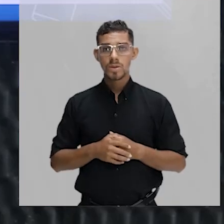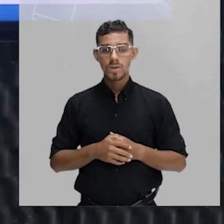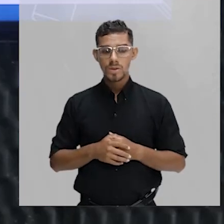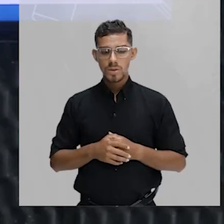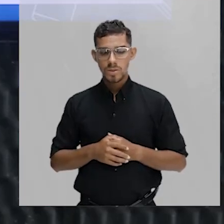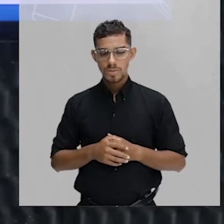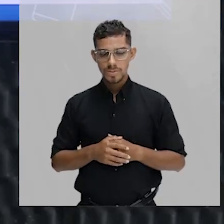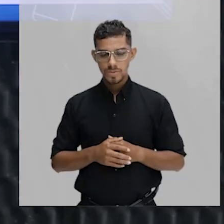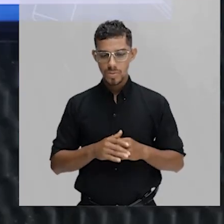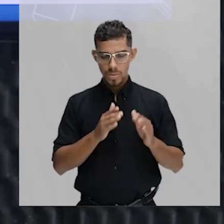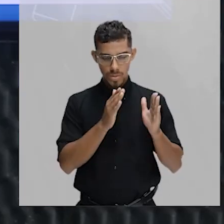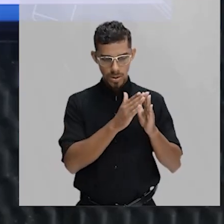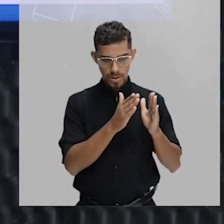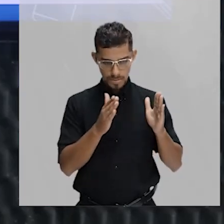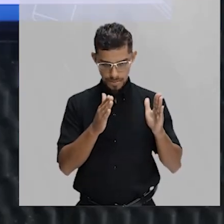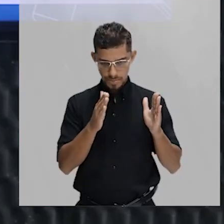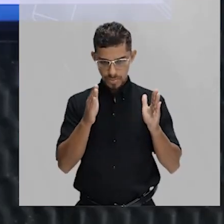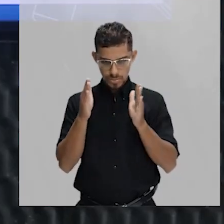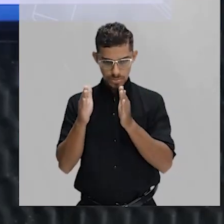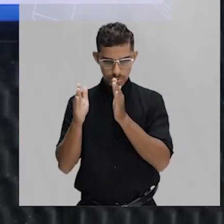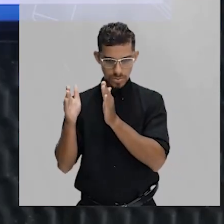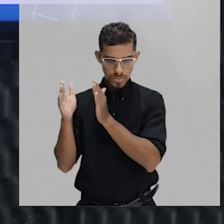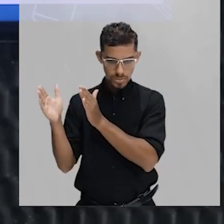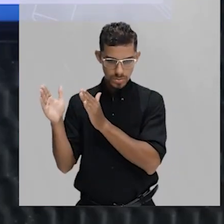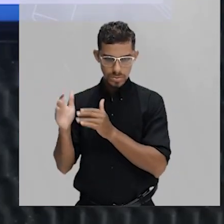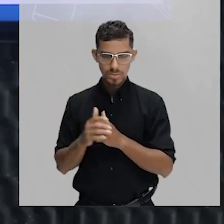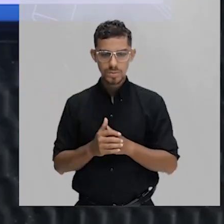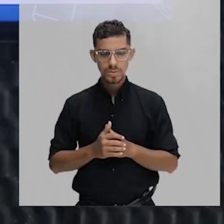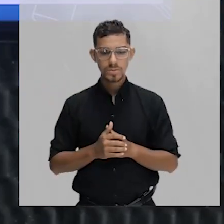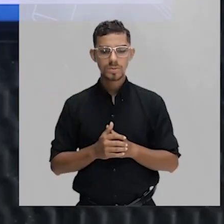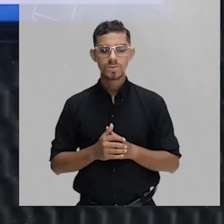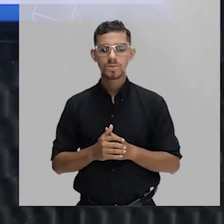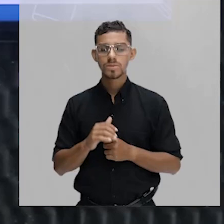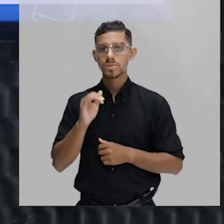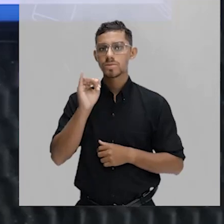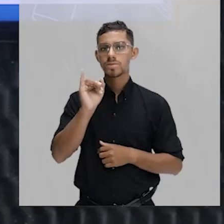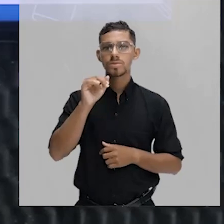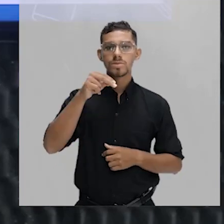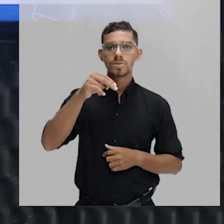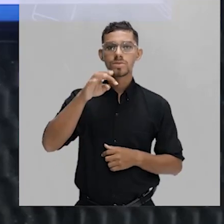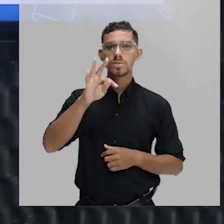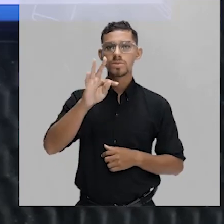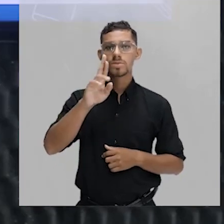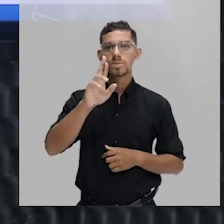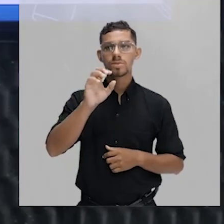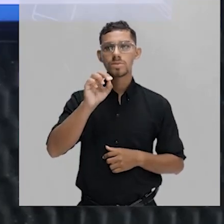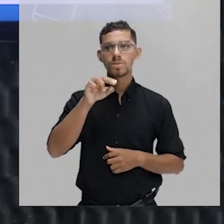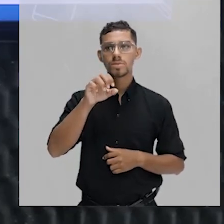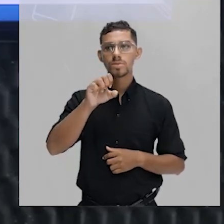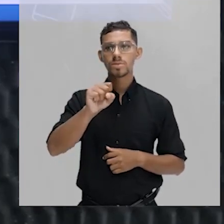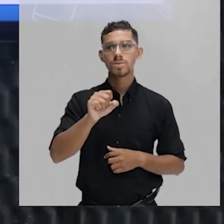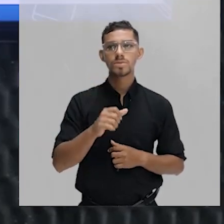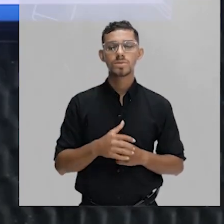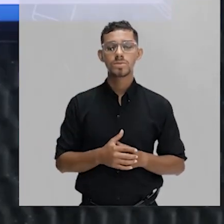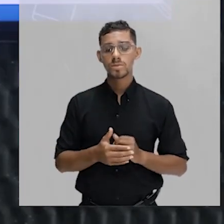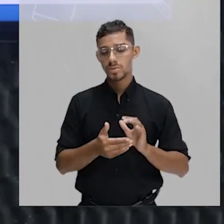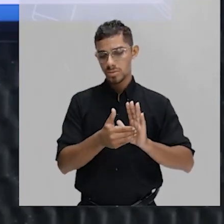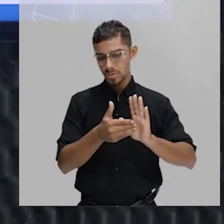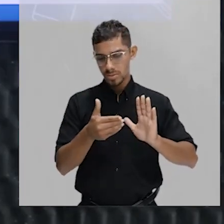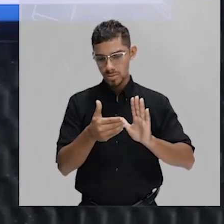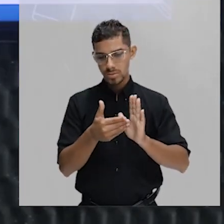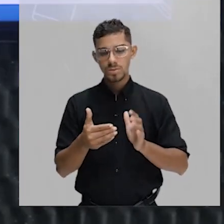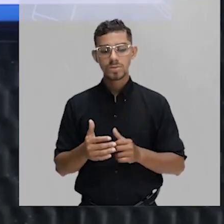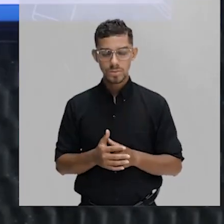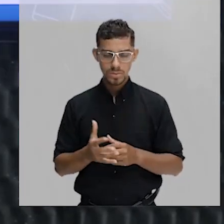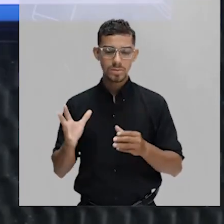dos exons são retirados, depois que os trechos que têm informação genética são separados, eles